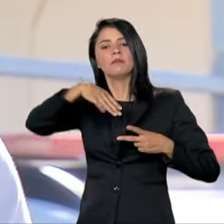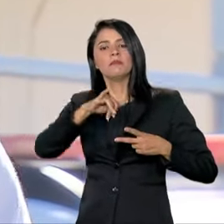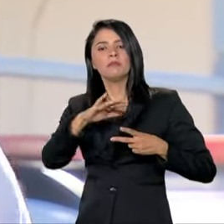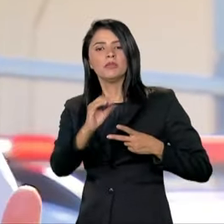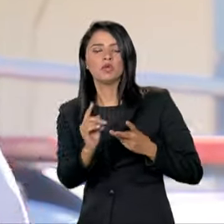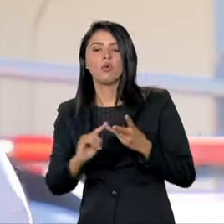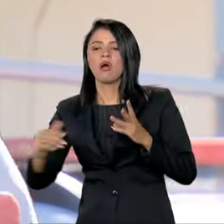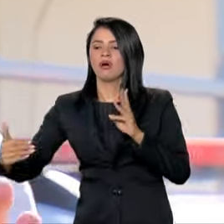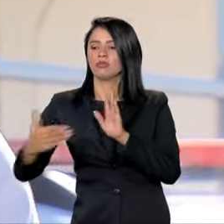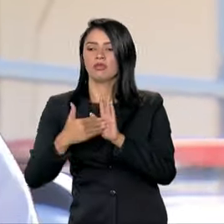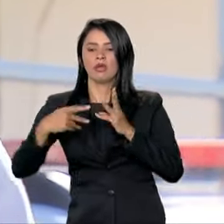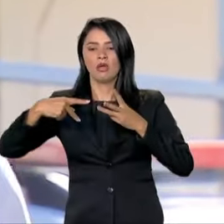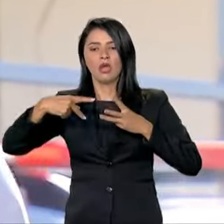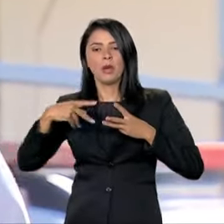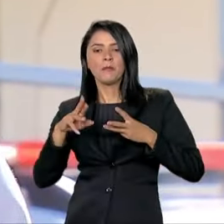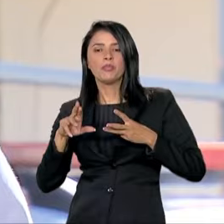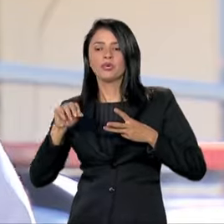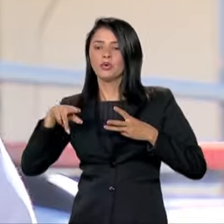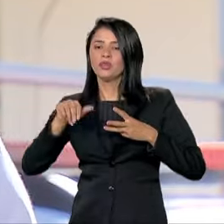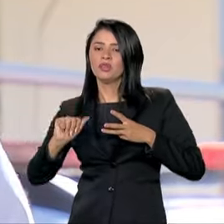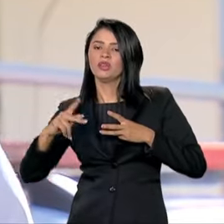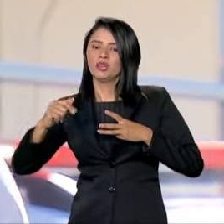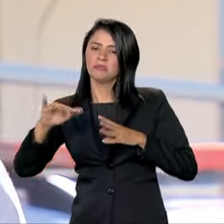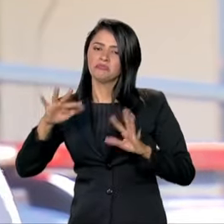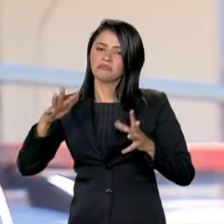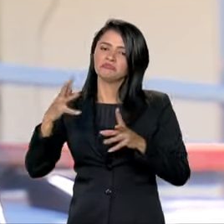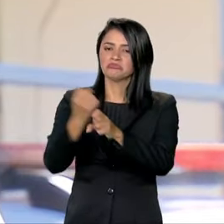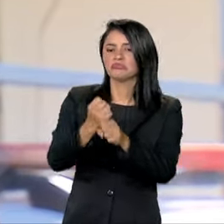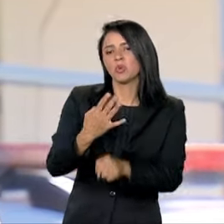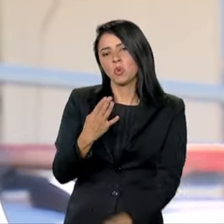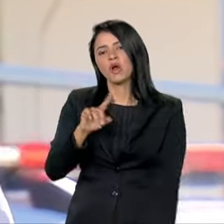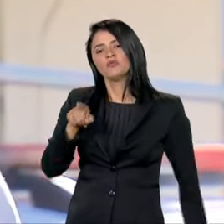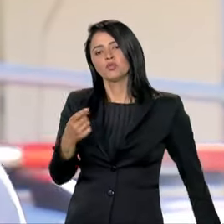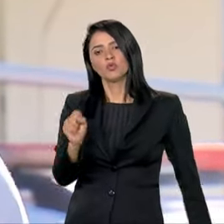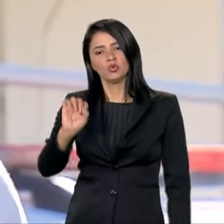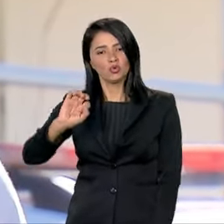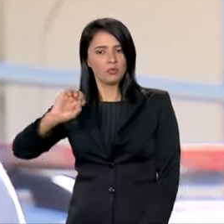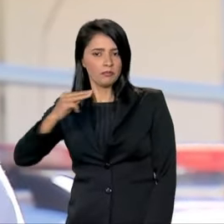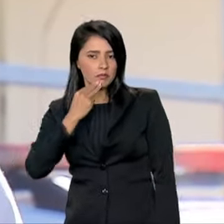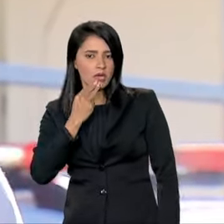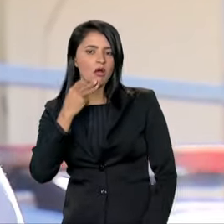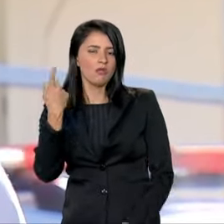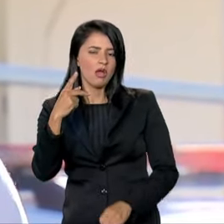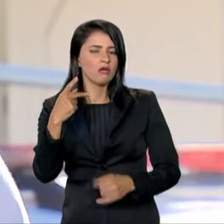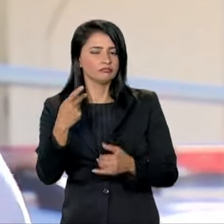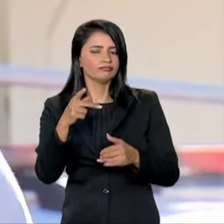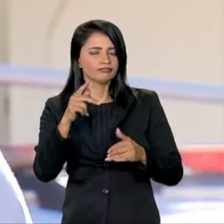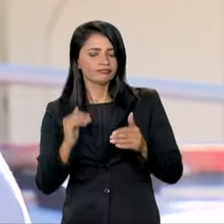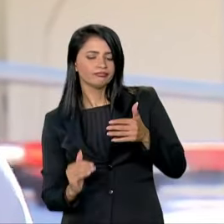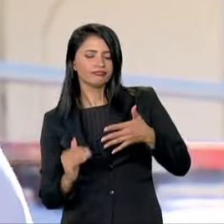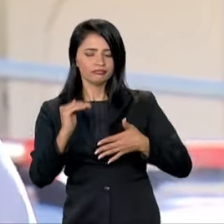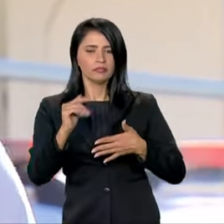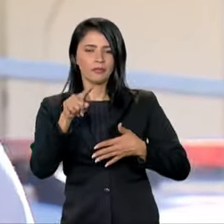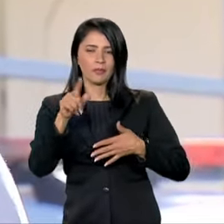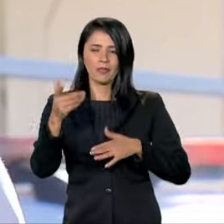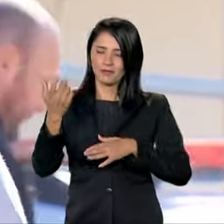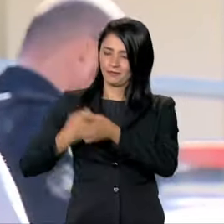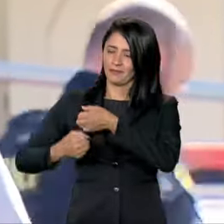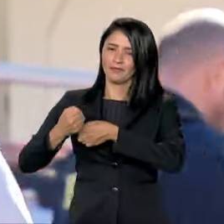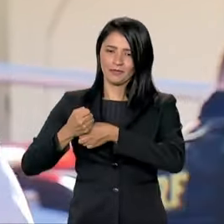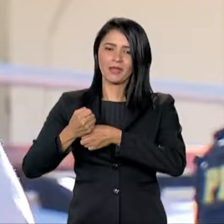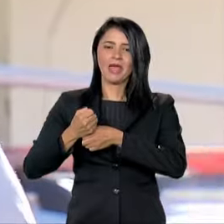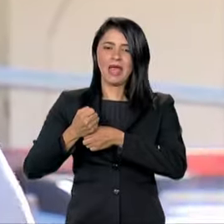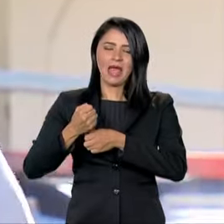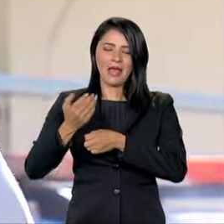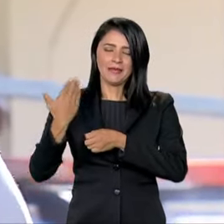PRONAMP, que é essa faixa do 4,8 milhões. Na semana passada, o Banco do Brasil e a Caixa Econômica Federal já